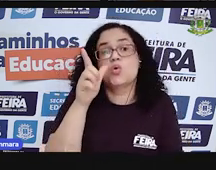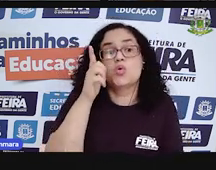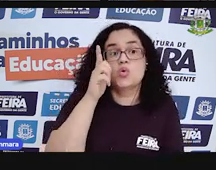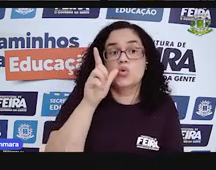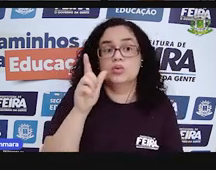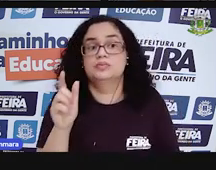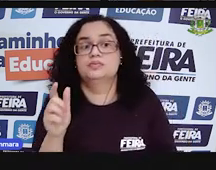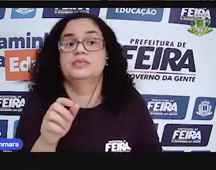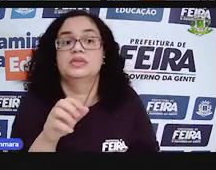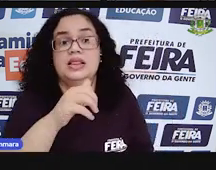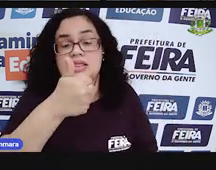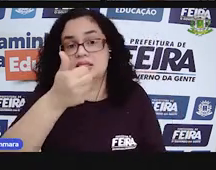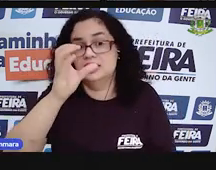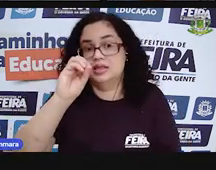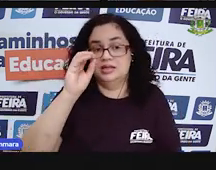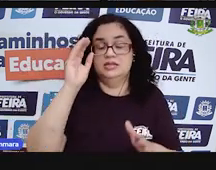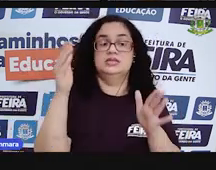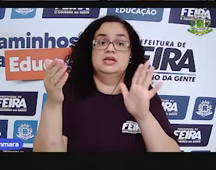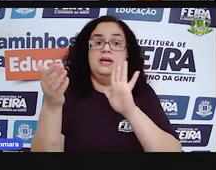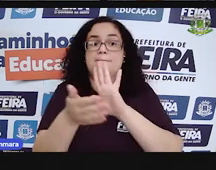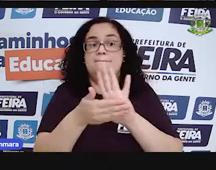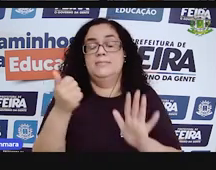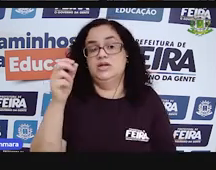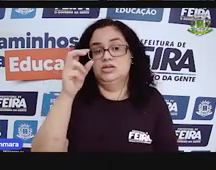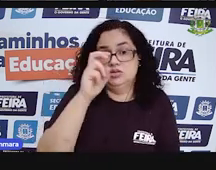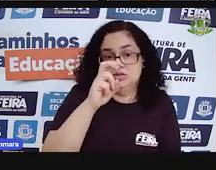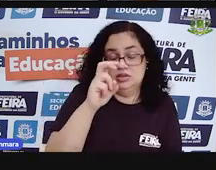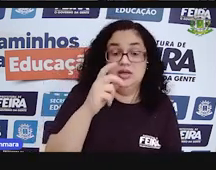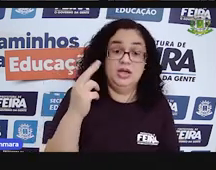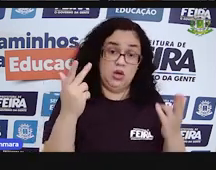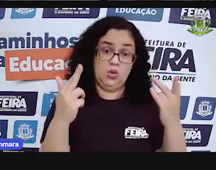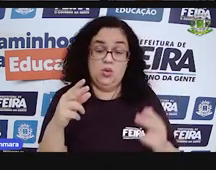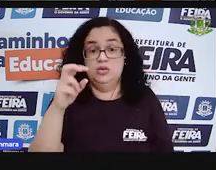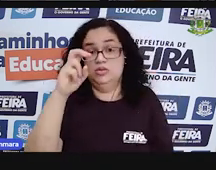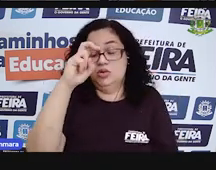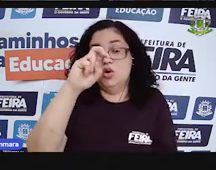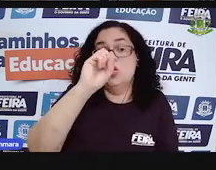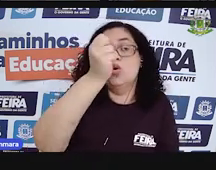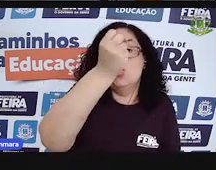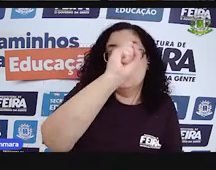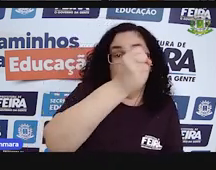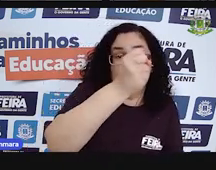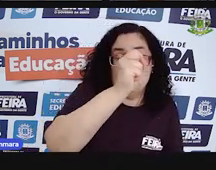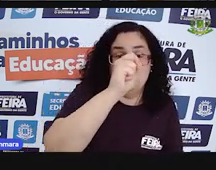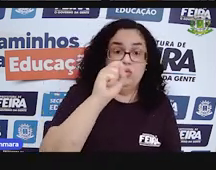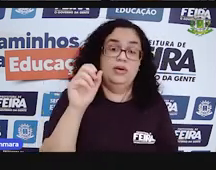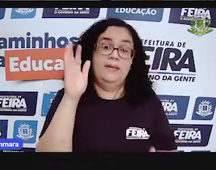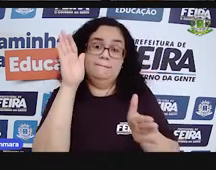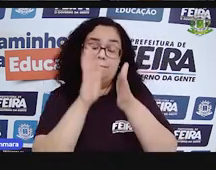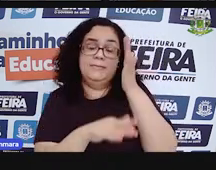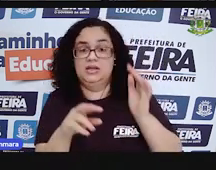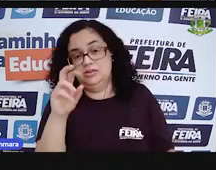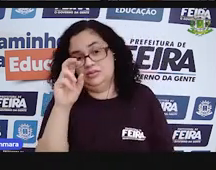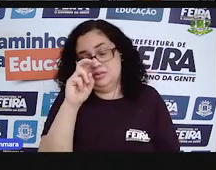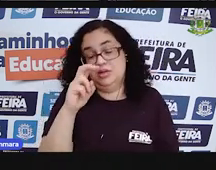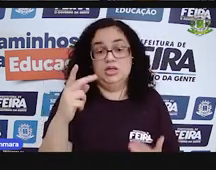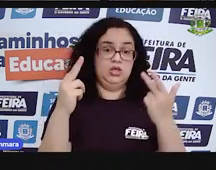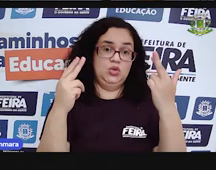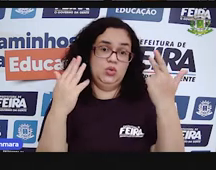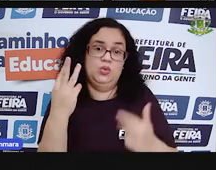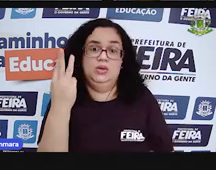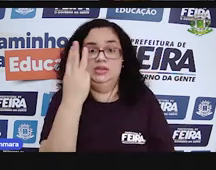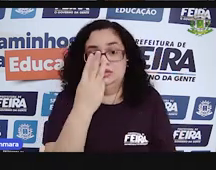ó. Lá em cima, 10 menos 5 embaixo dá 5. 8 lá em cima menos 5 embaixo dá 3.